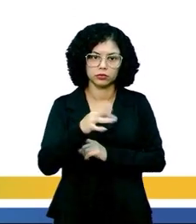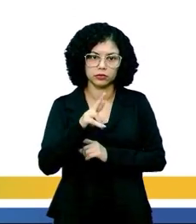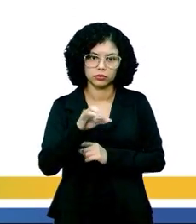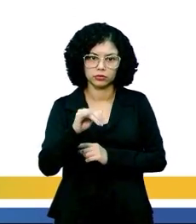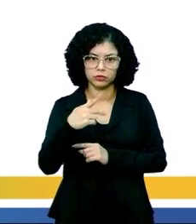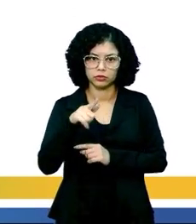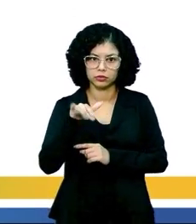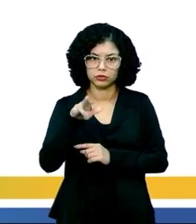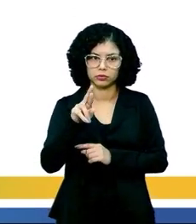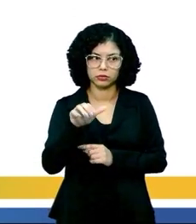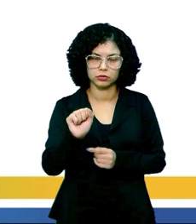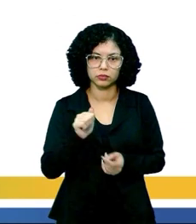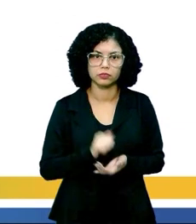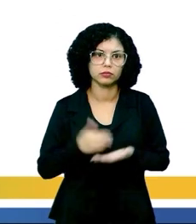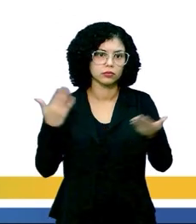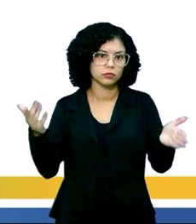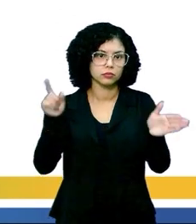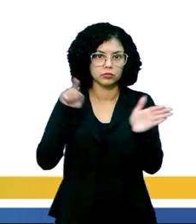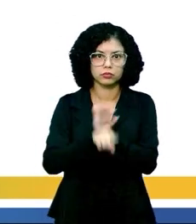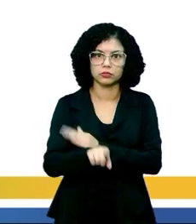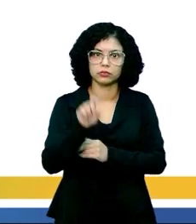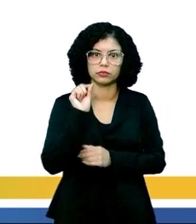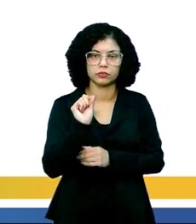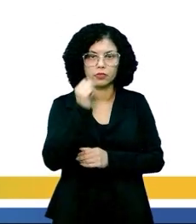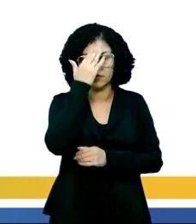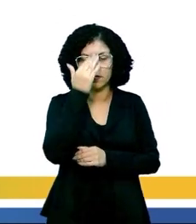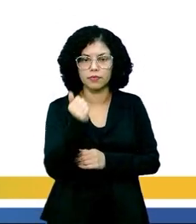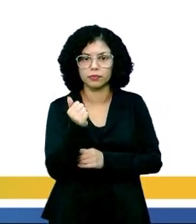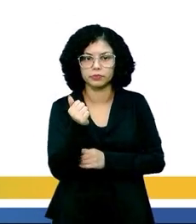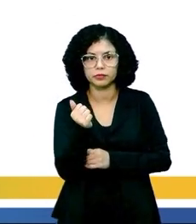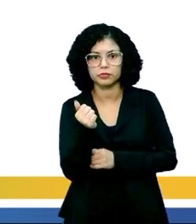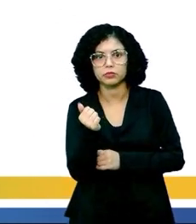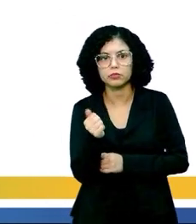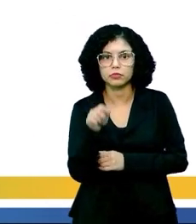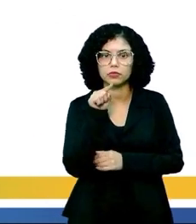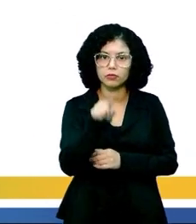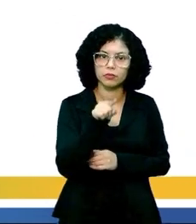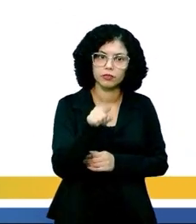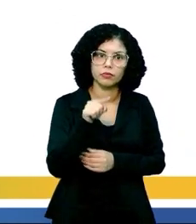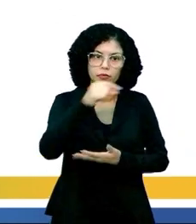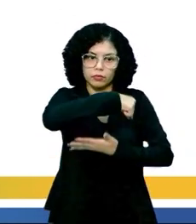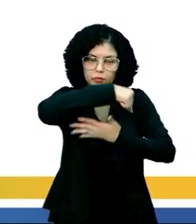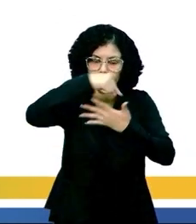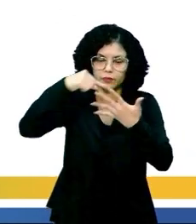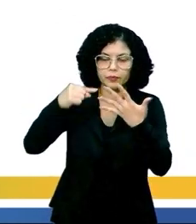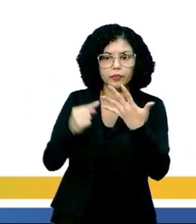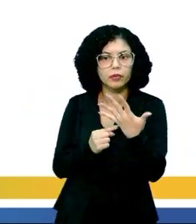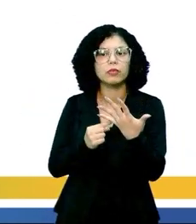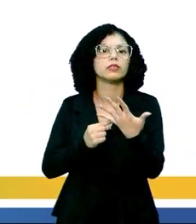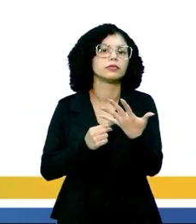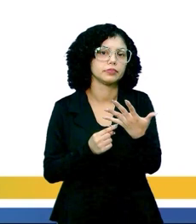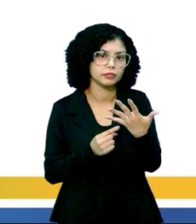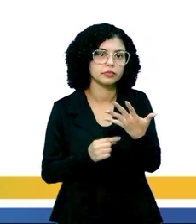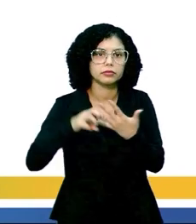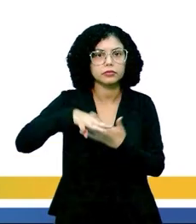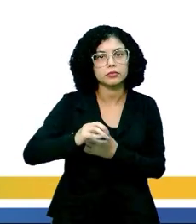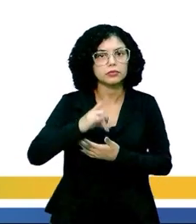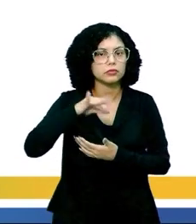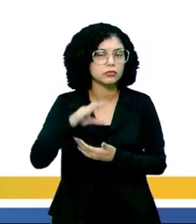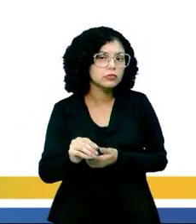proteínas e pâncreas. E aí, nessa questão, eu quero saber. Esses, né, esses macromoléculas, né,